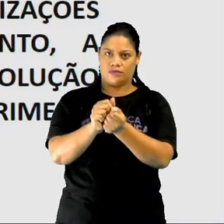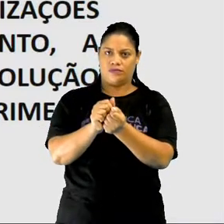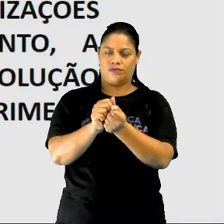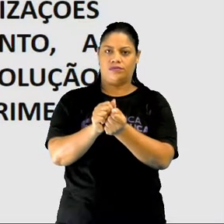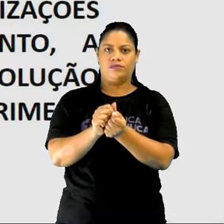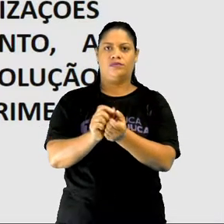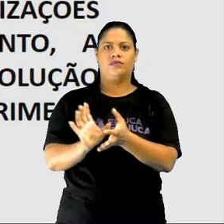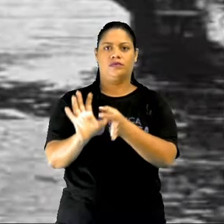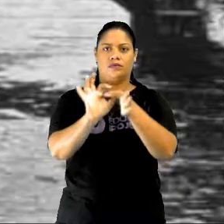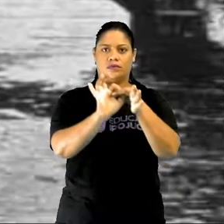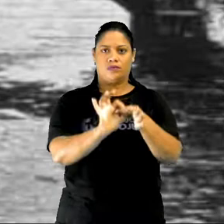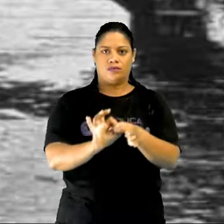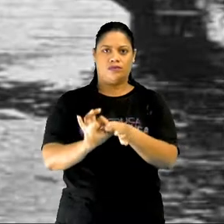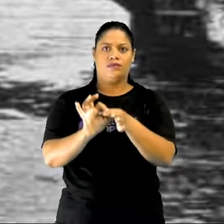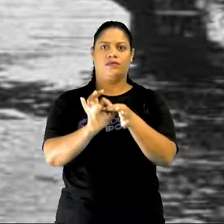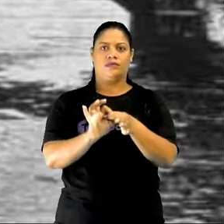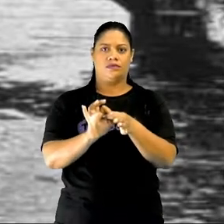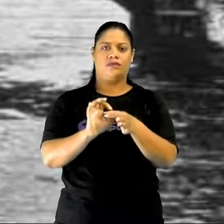Europeia.